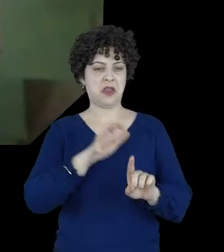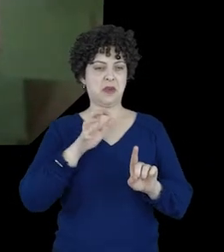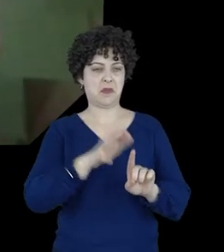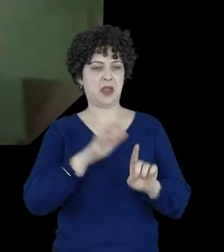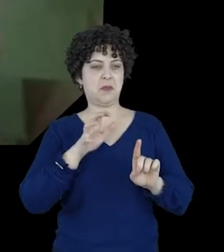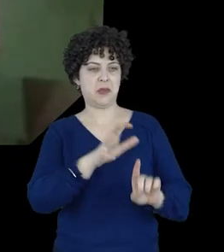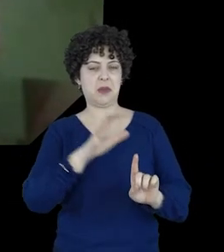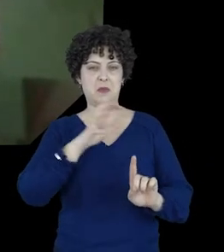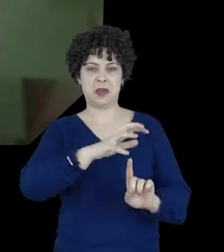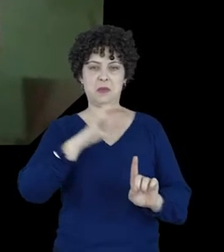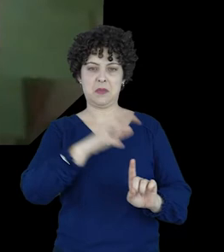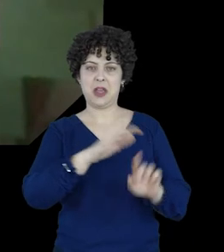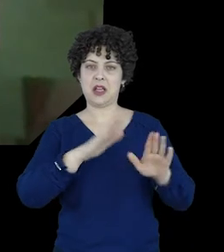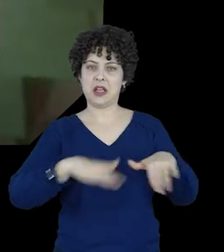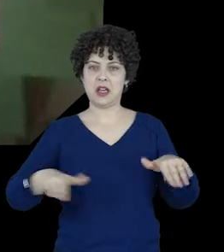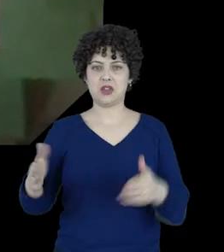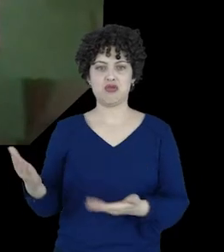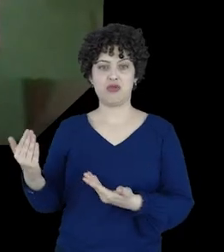crianças e jovens.